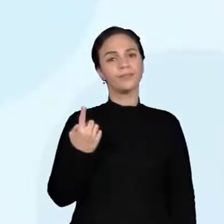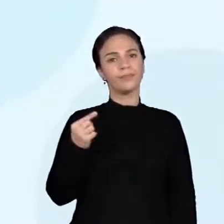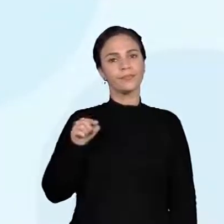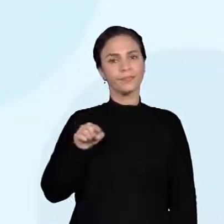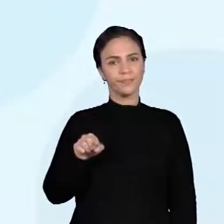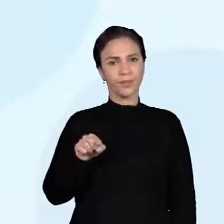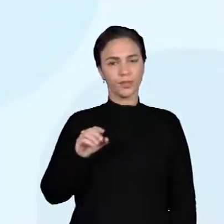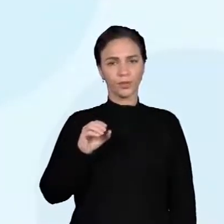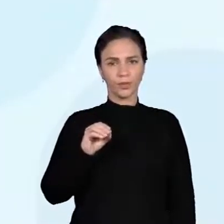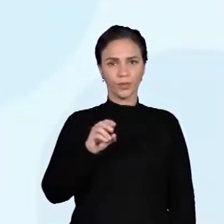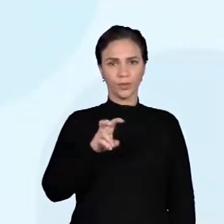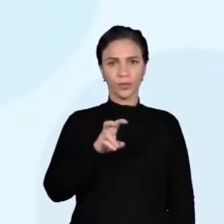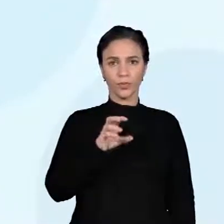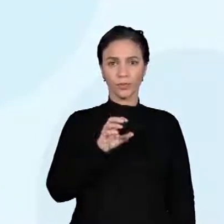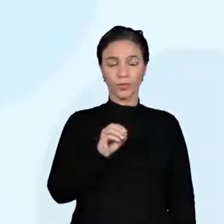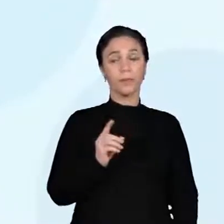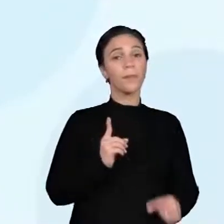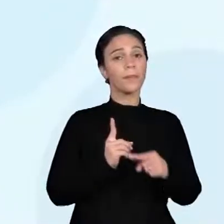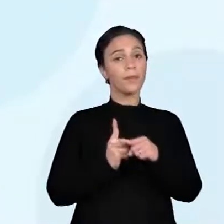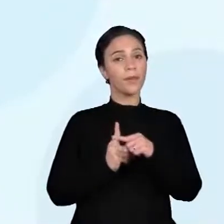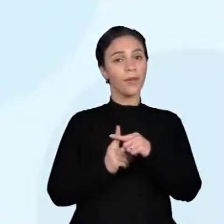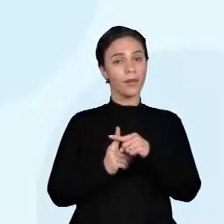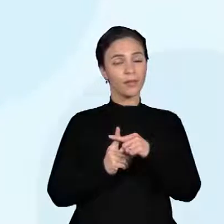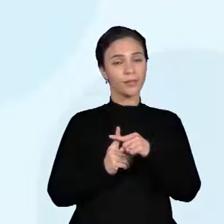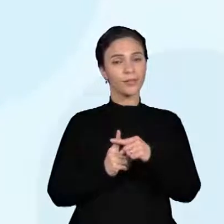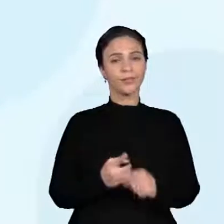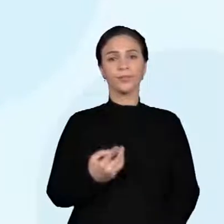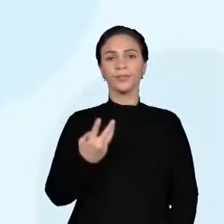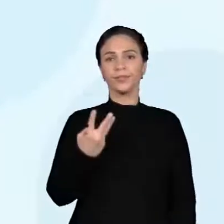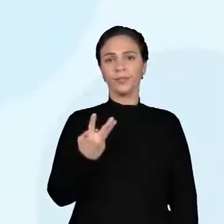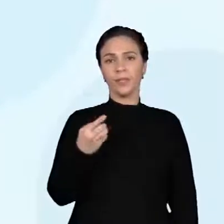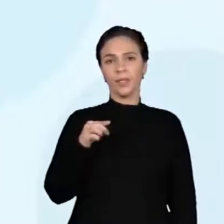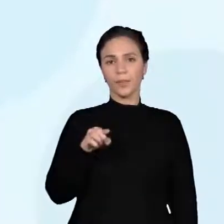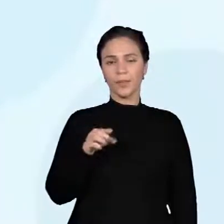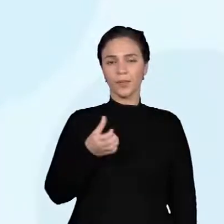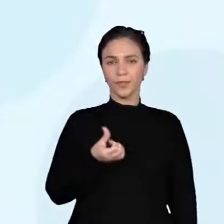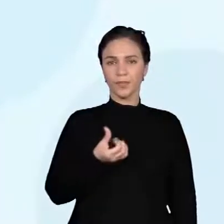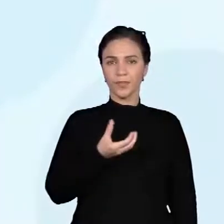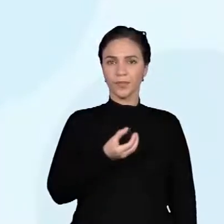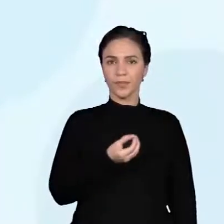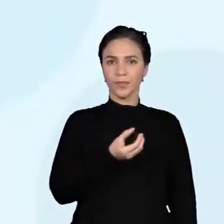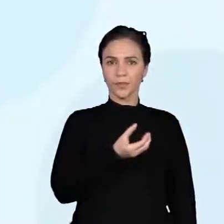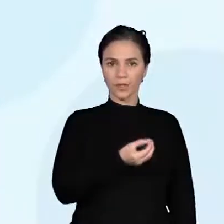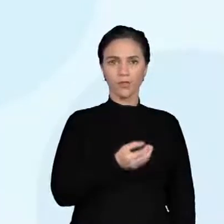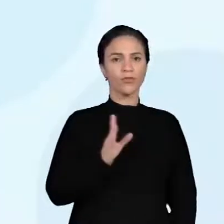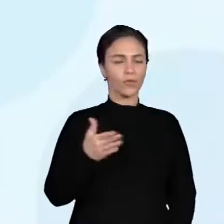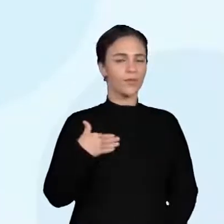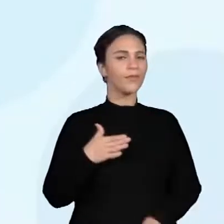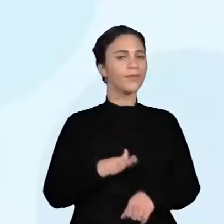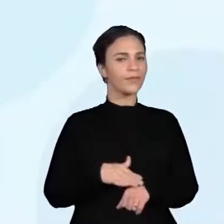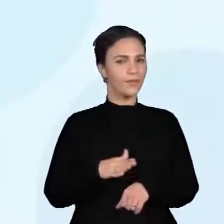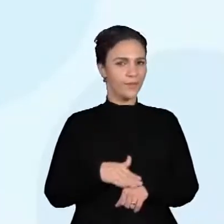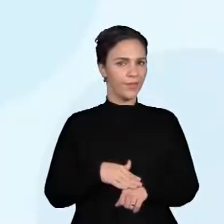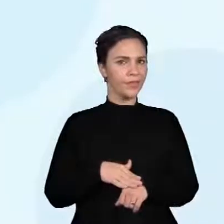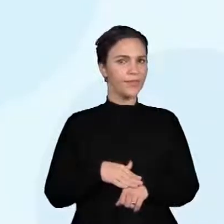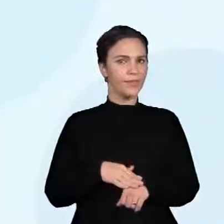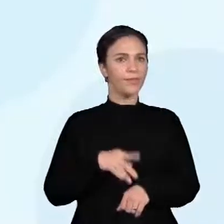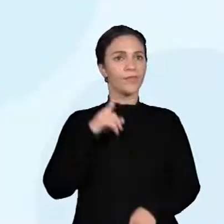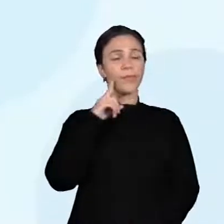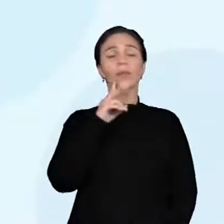e soma com 3.600. Já fiz, tá, gente? Vai dar 4